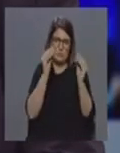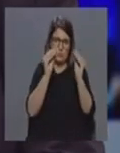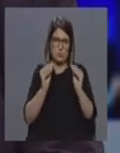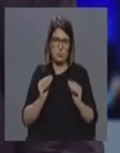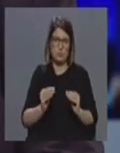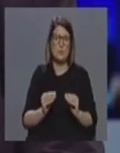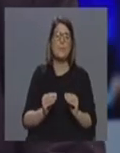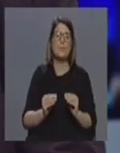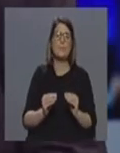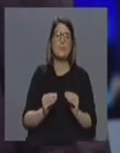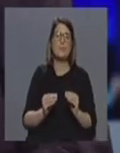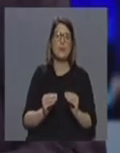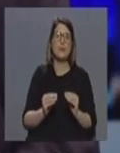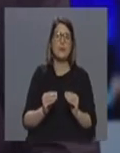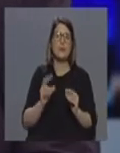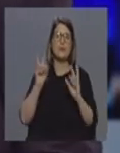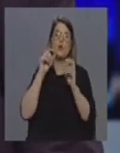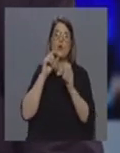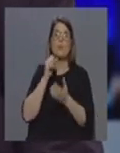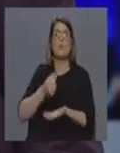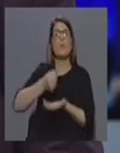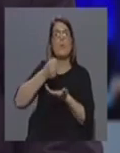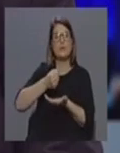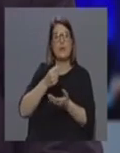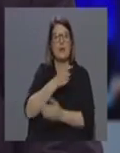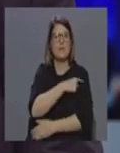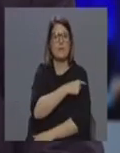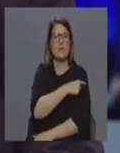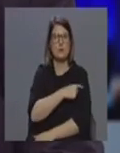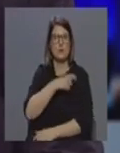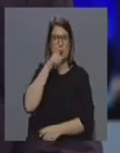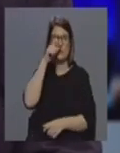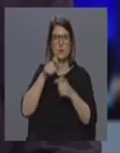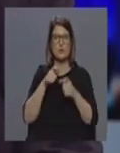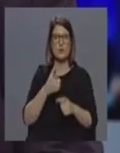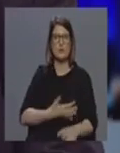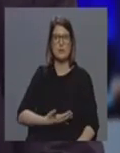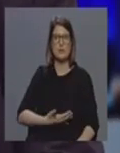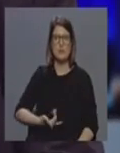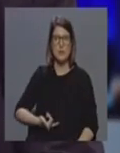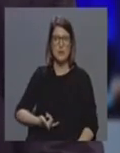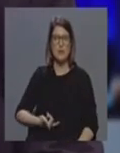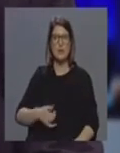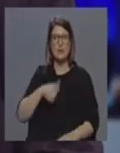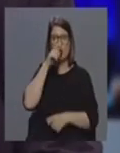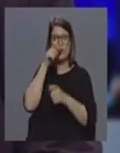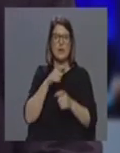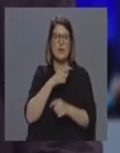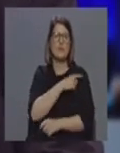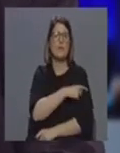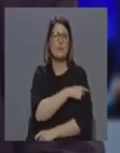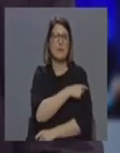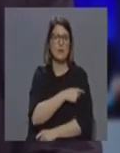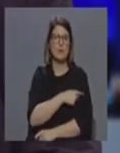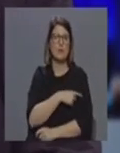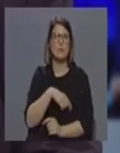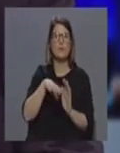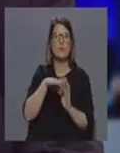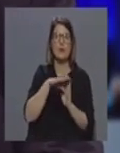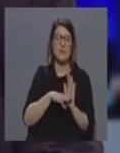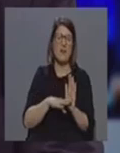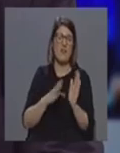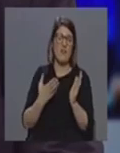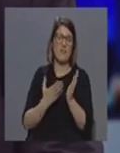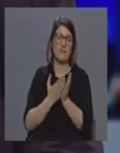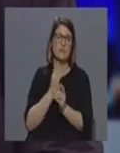uma bolsa de enfermeiros principalmente enfermeiros que estão no desemprego há enfermeiros que estão num programa que ainda existe